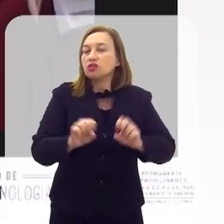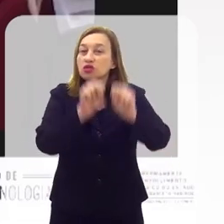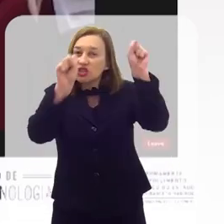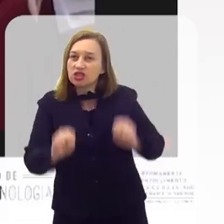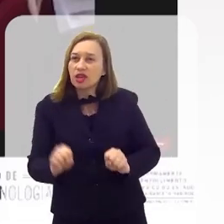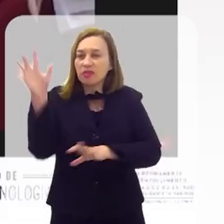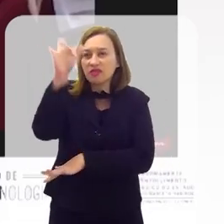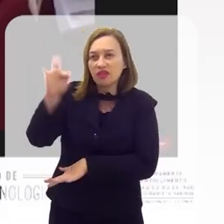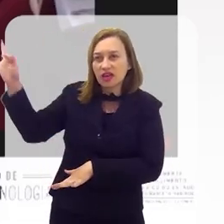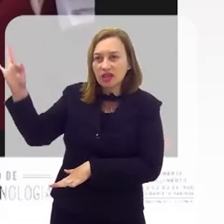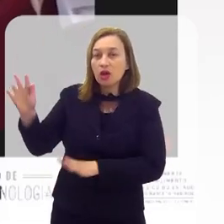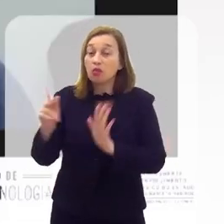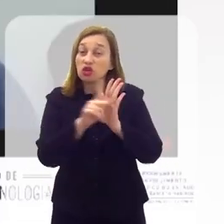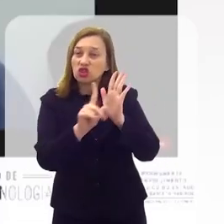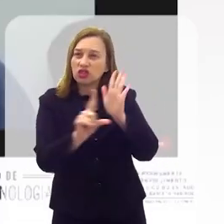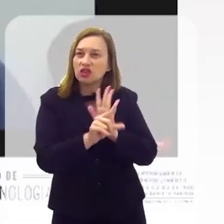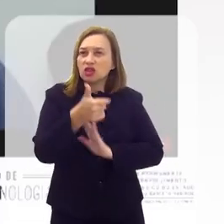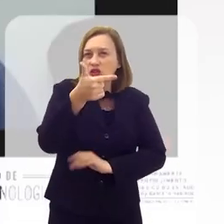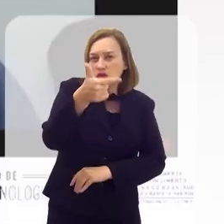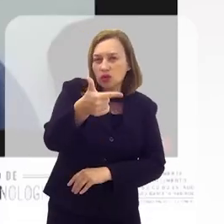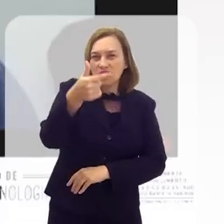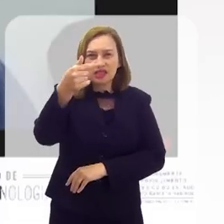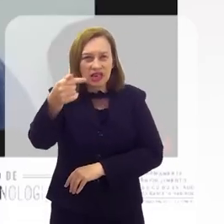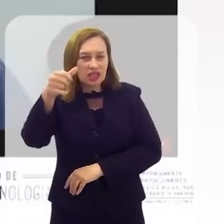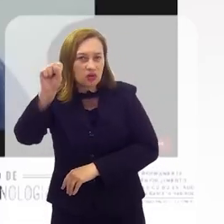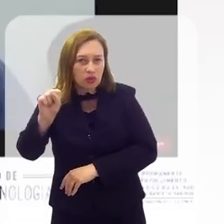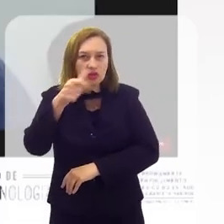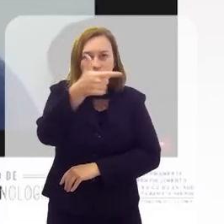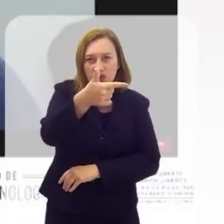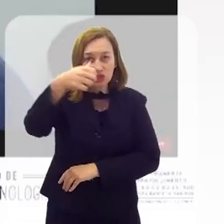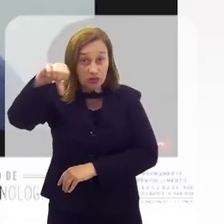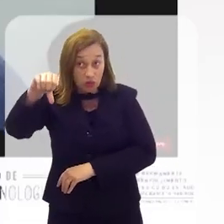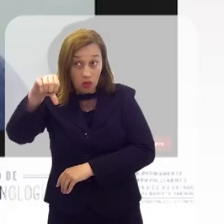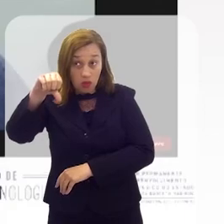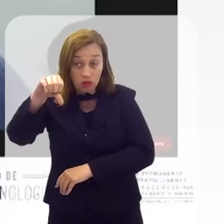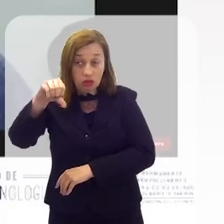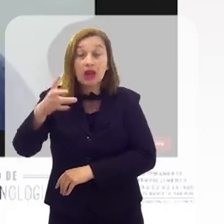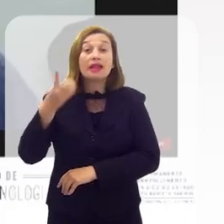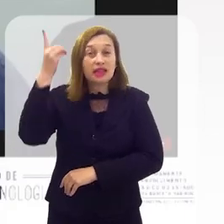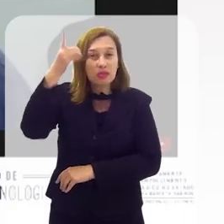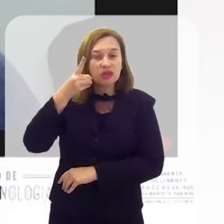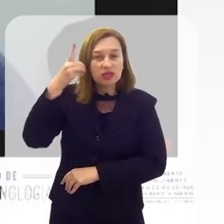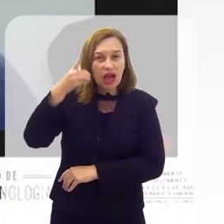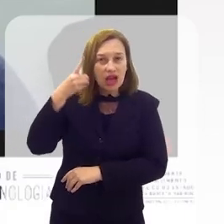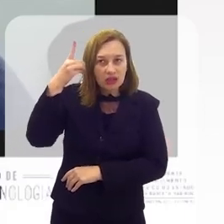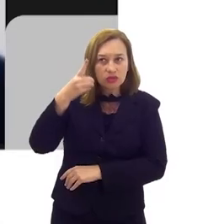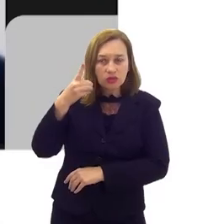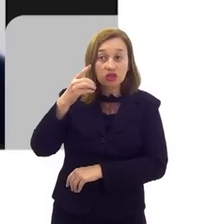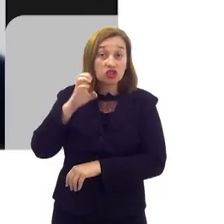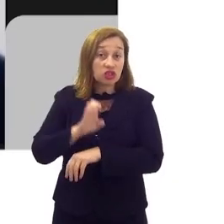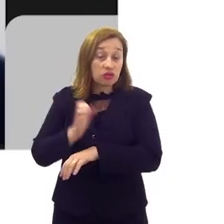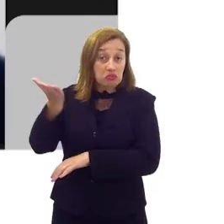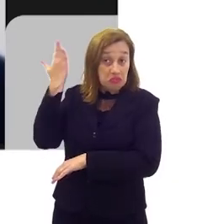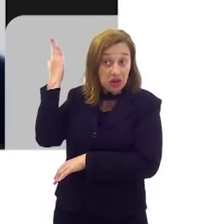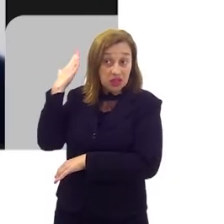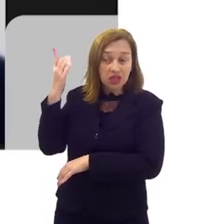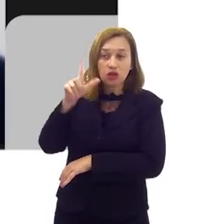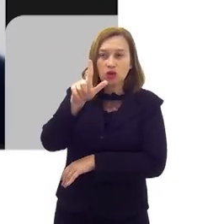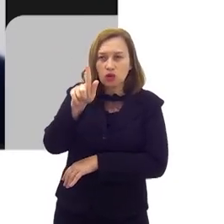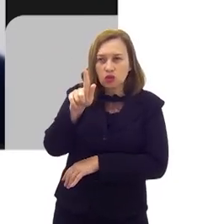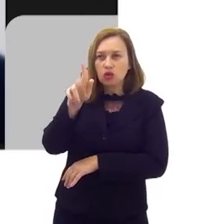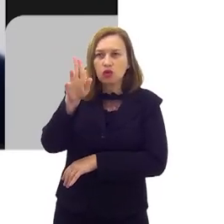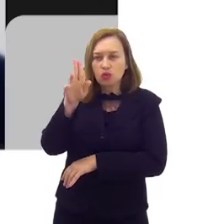avanços do sistema federal, e que resultou no projeto de lei 278, de 2019, de autoria do